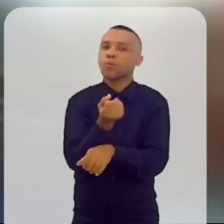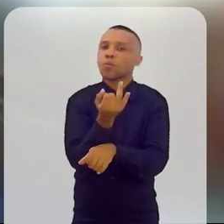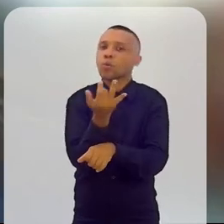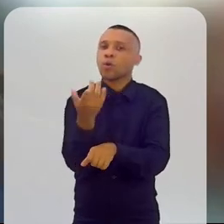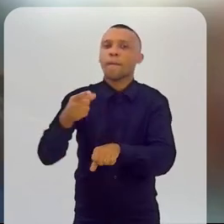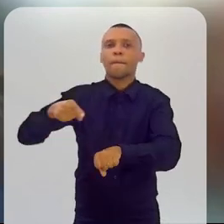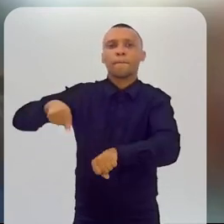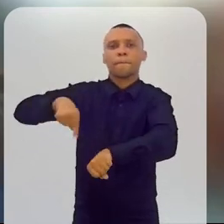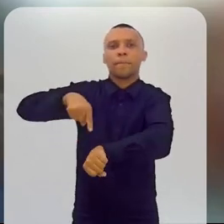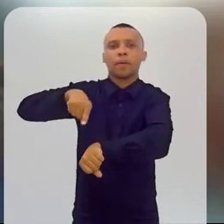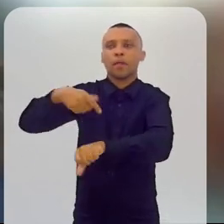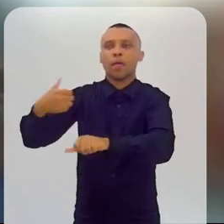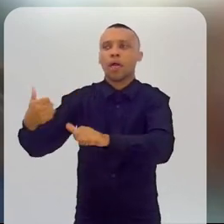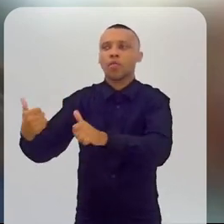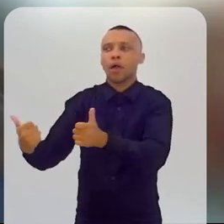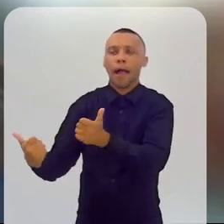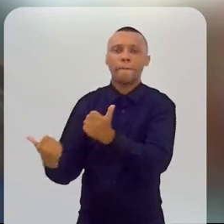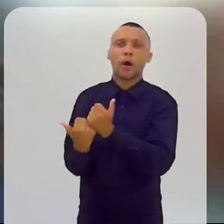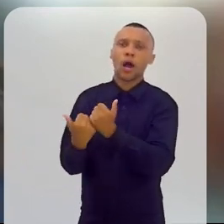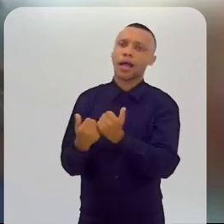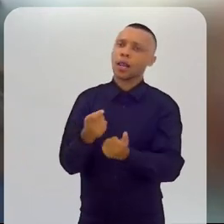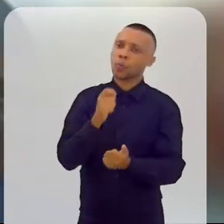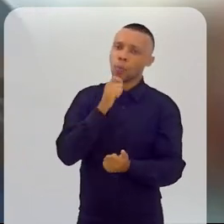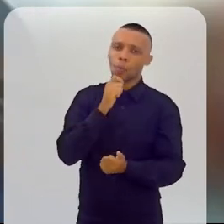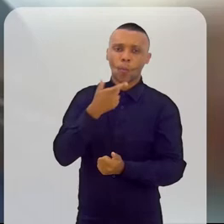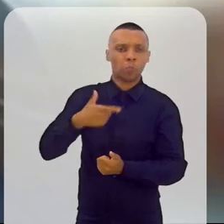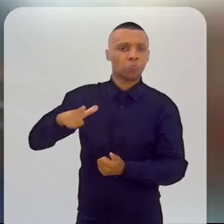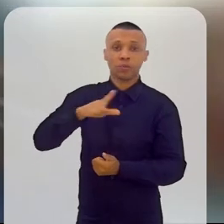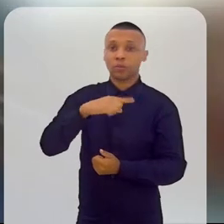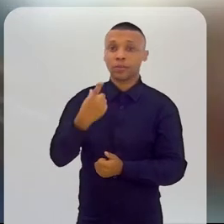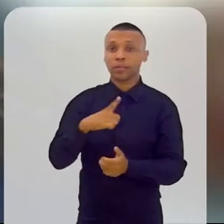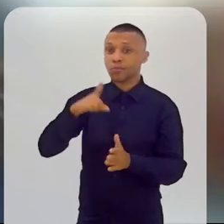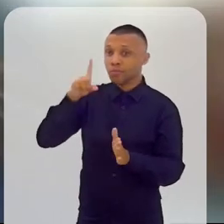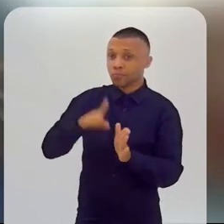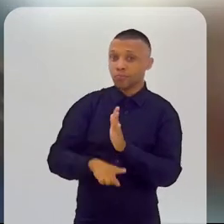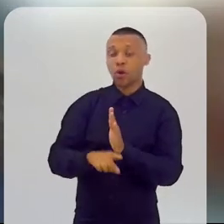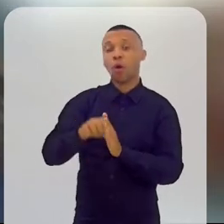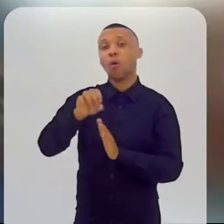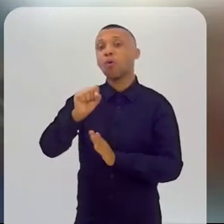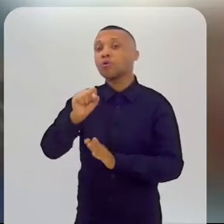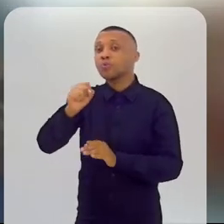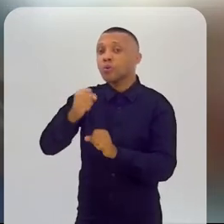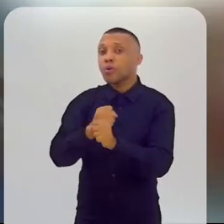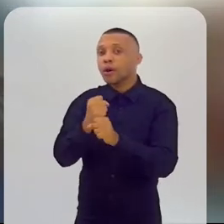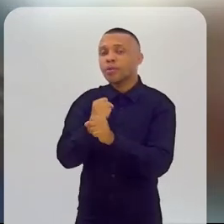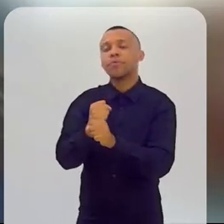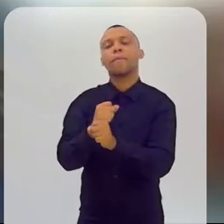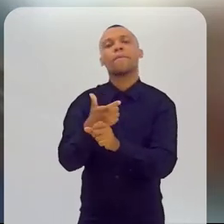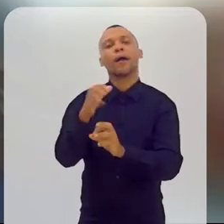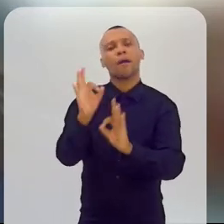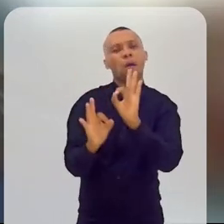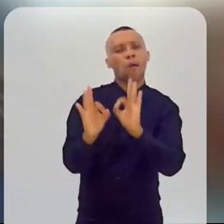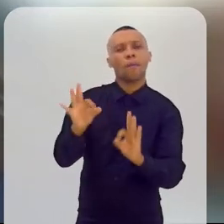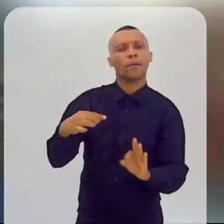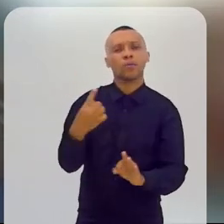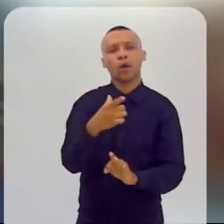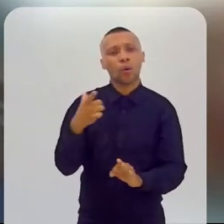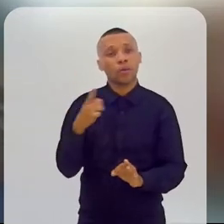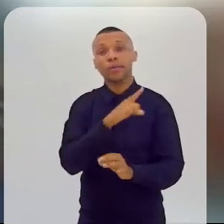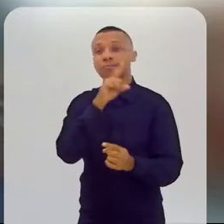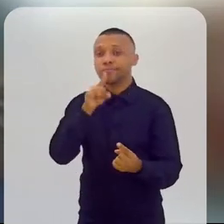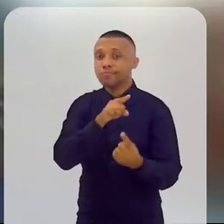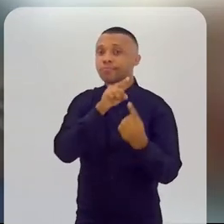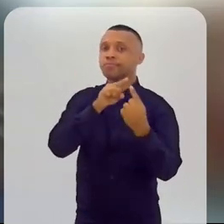já não contando ao nosso favor, quer dizer, a gente já tem aí menos de oito anos para fazer com que a gente